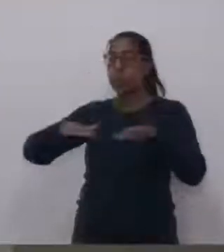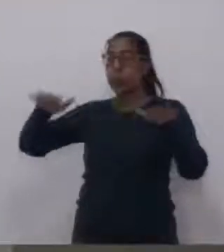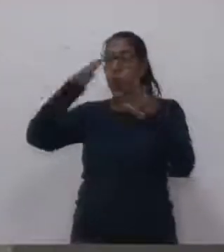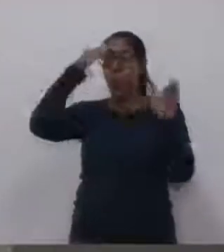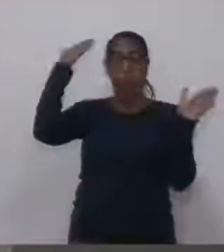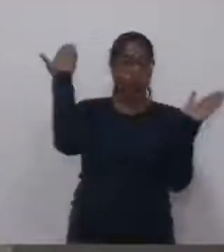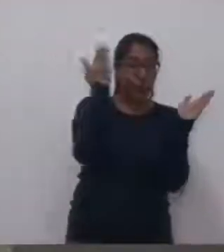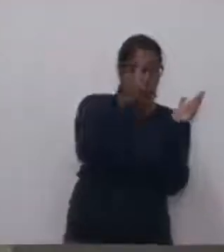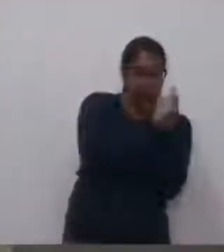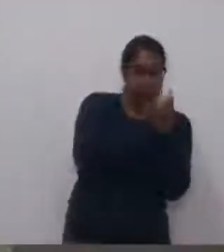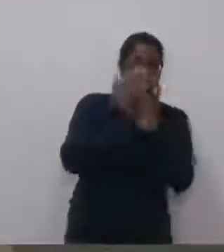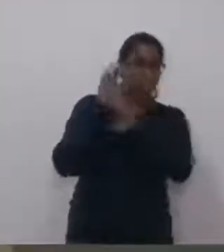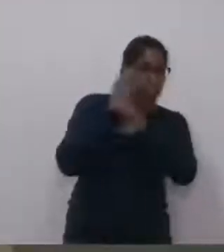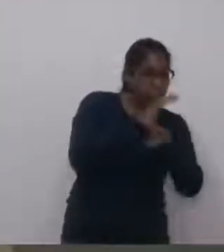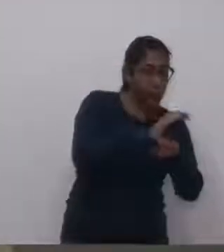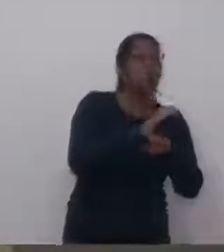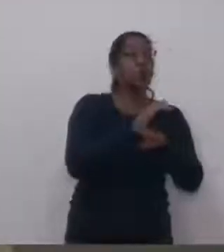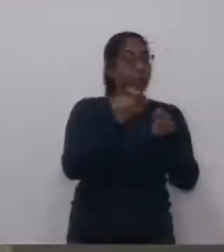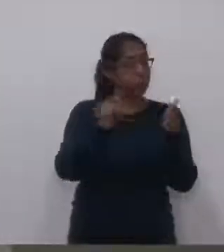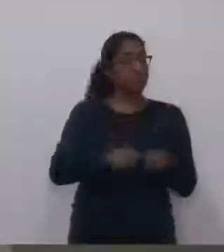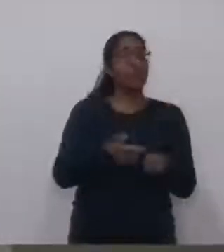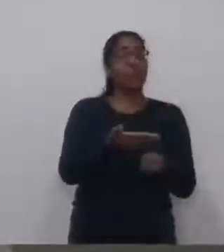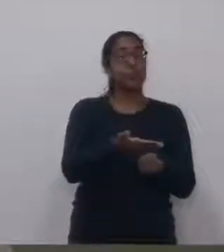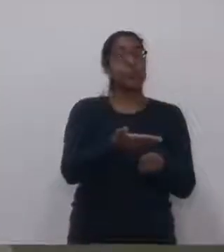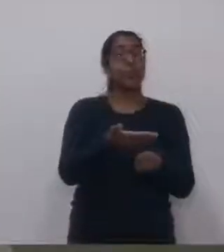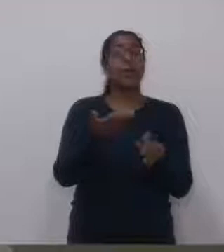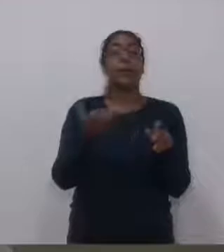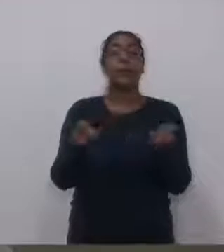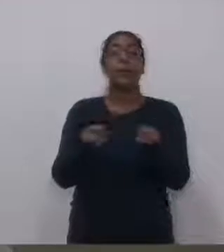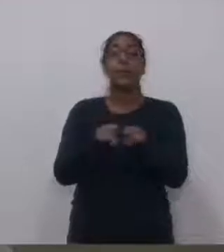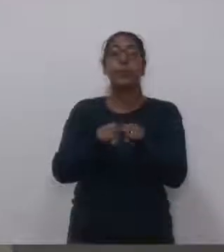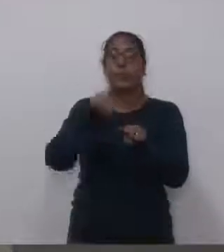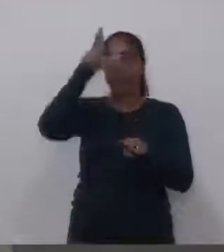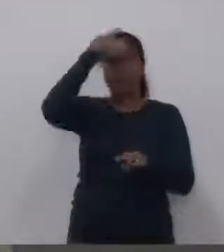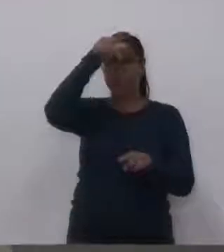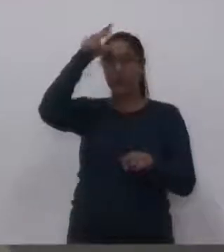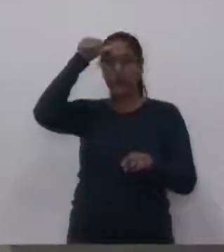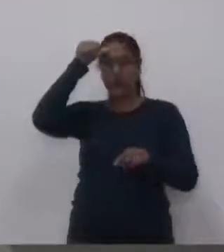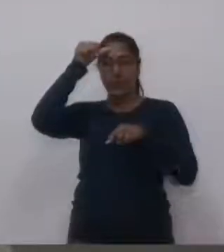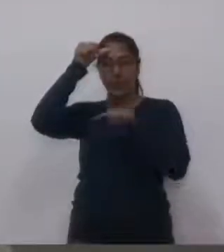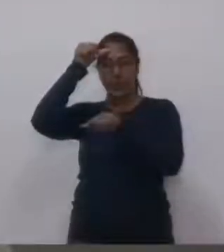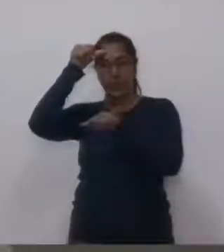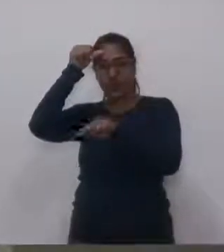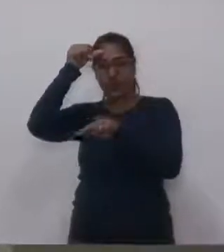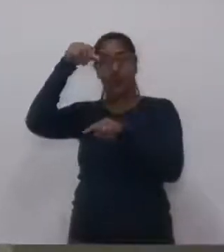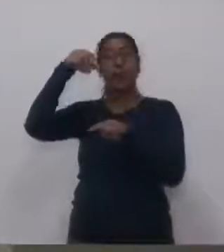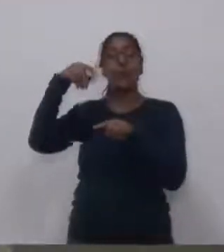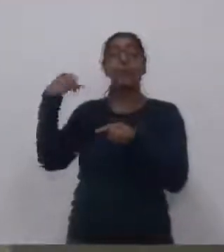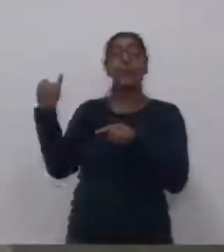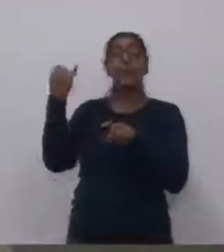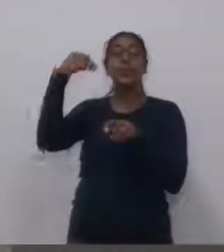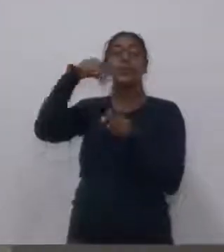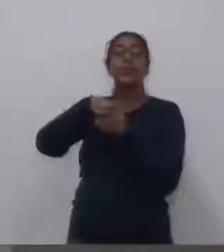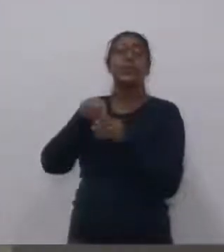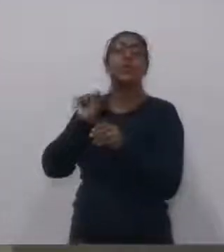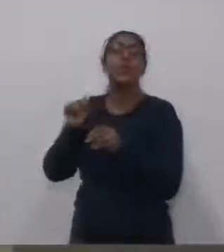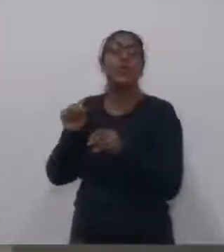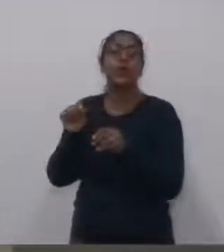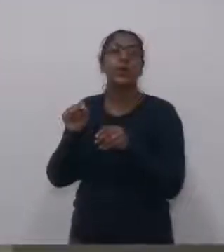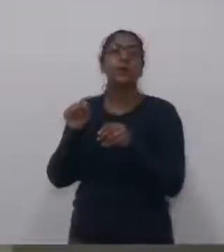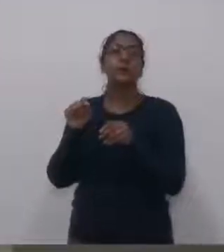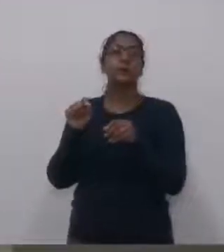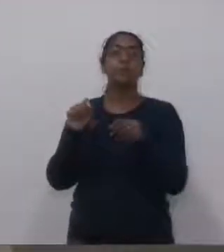daí a importância da prefeitura ter, dentro dos seus quadros, um trabalho em todas as entidades